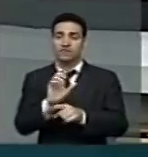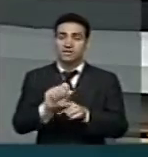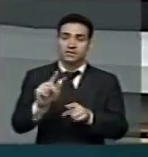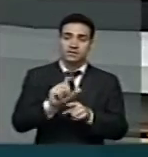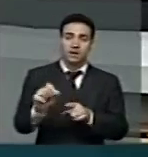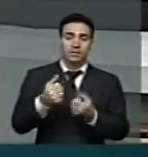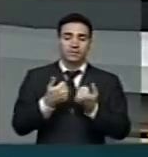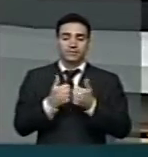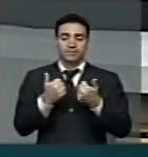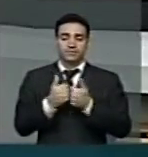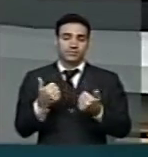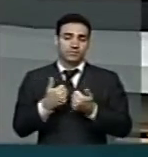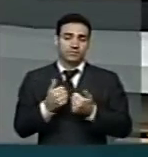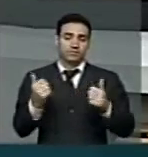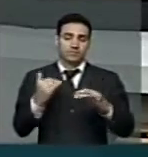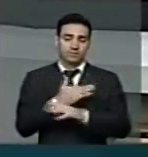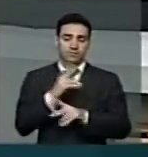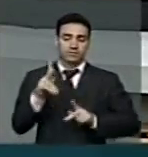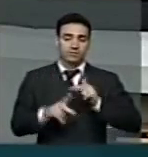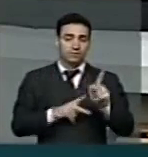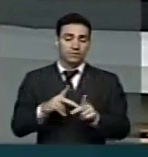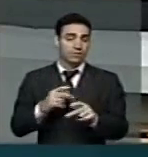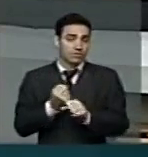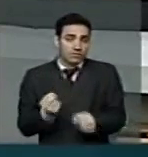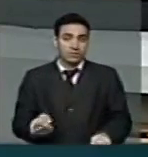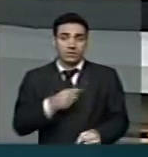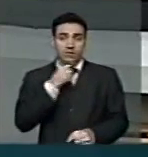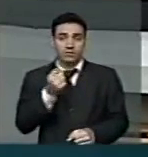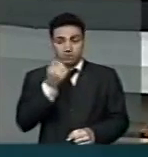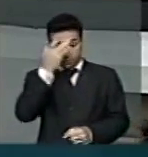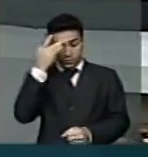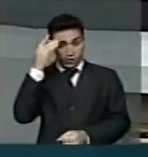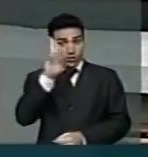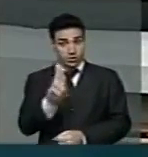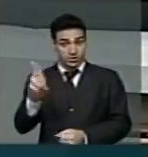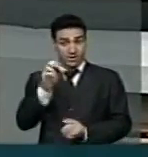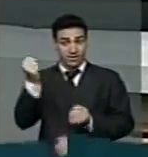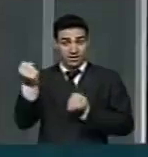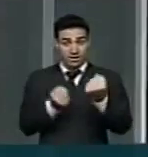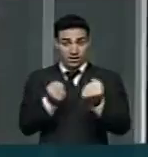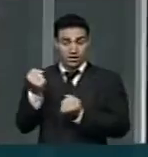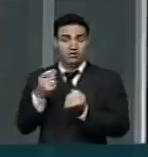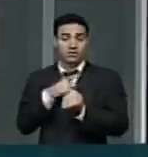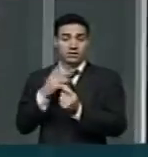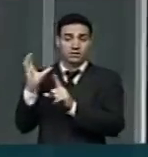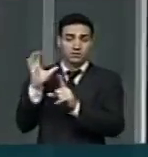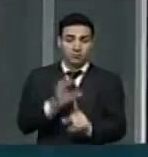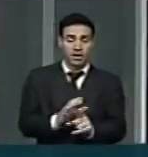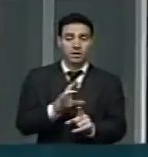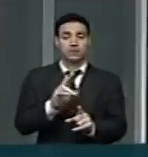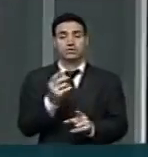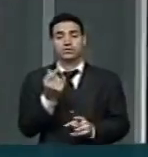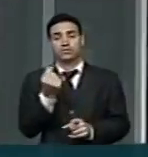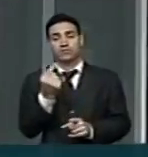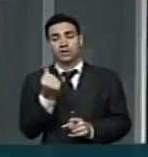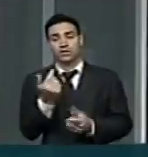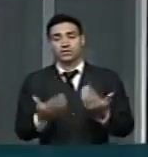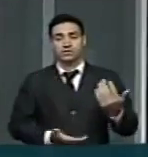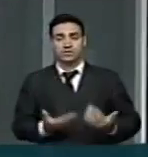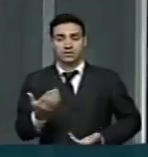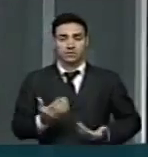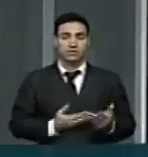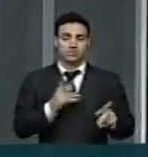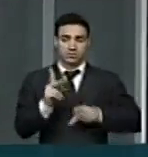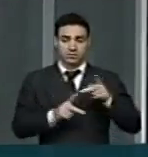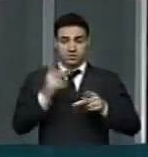transporte público. Não tem como. O usuário do automóvel hoje gera impacto sobre o custo do serviço de transporte público. Em São Paulo,